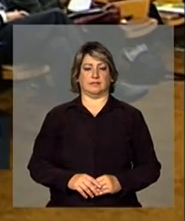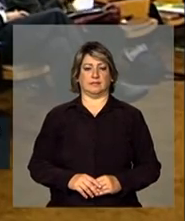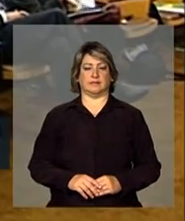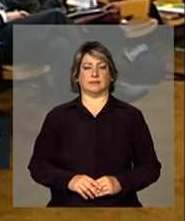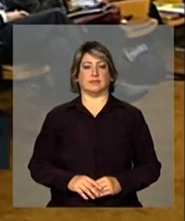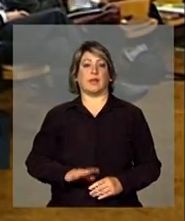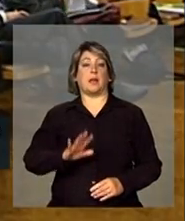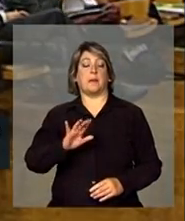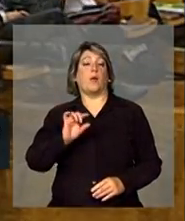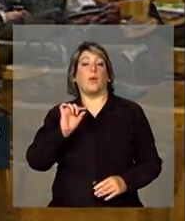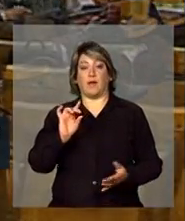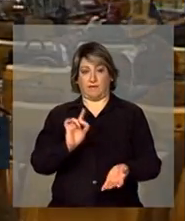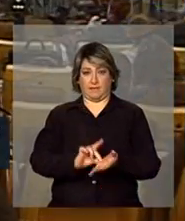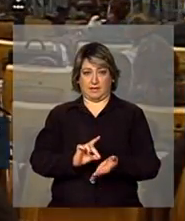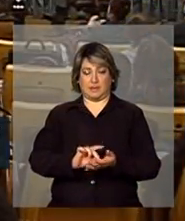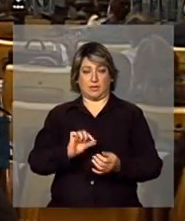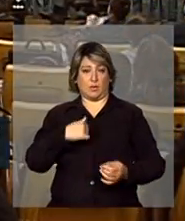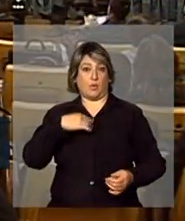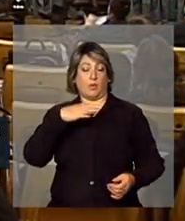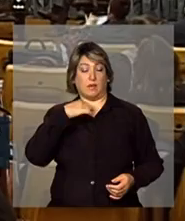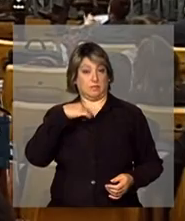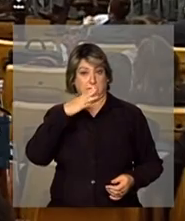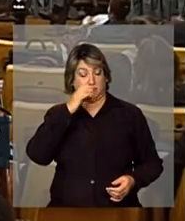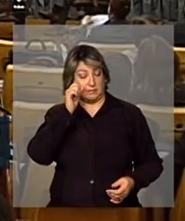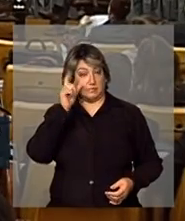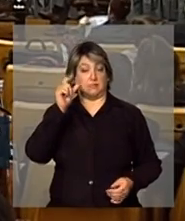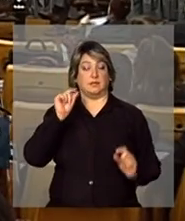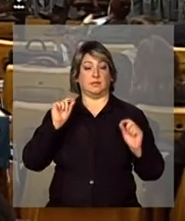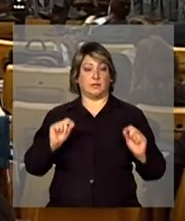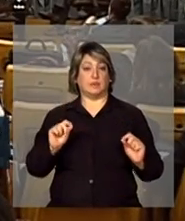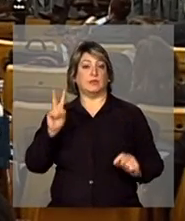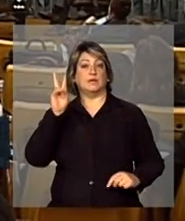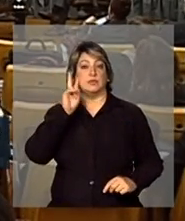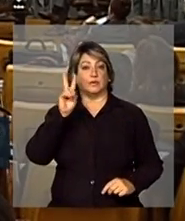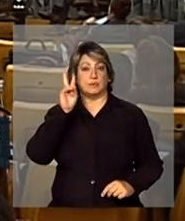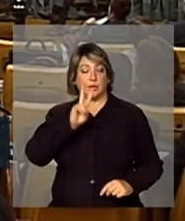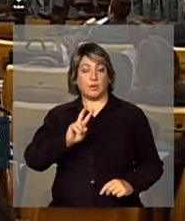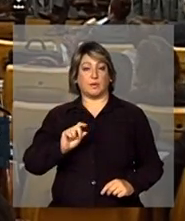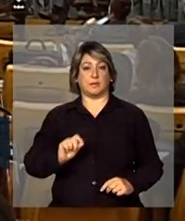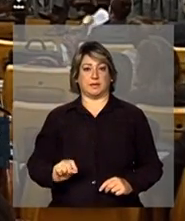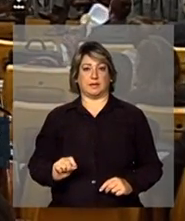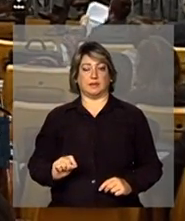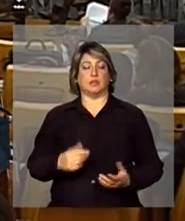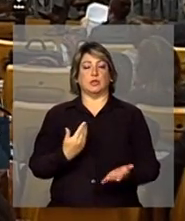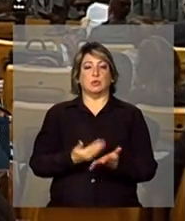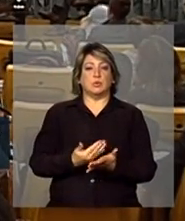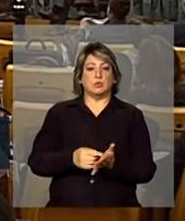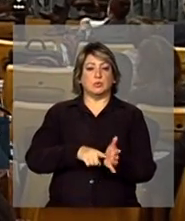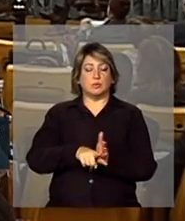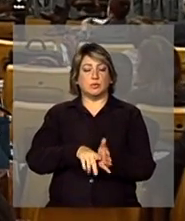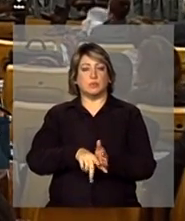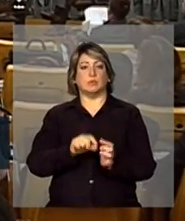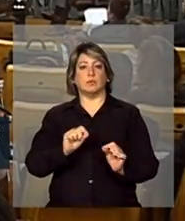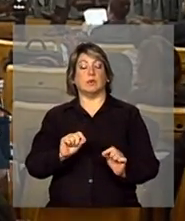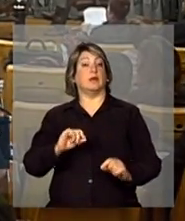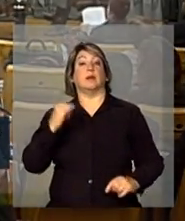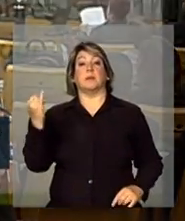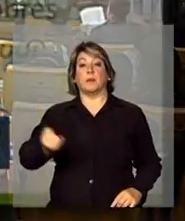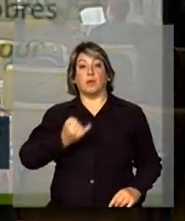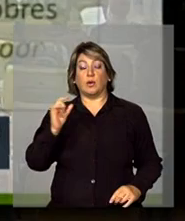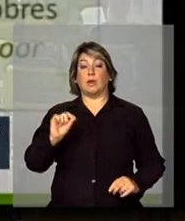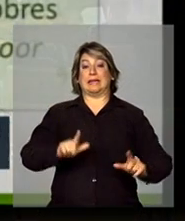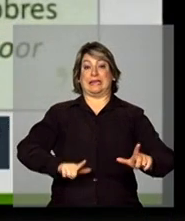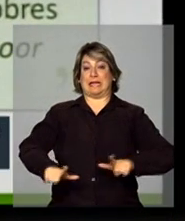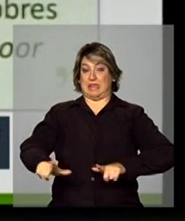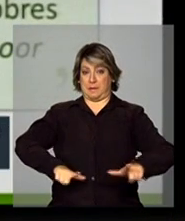Mas o na verdade, eu acho que o que me surpreendeu sobre... nos estudos é a importância do